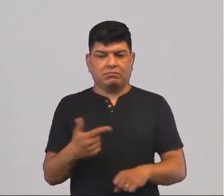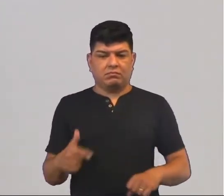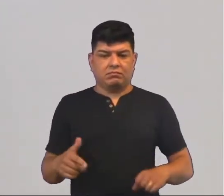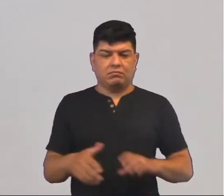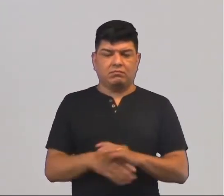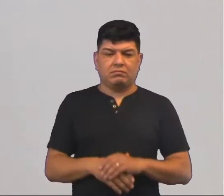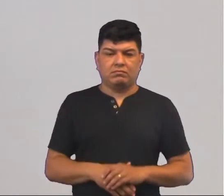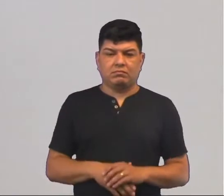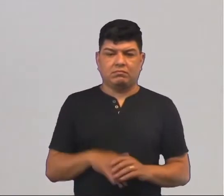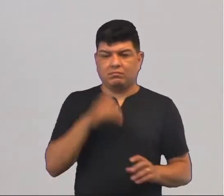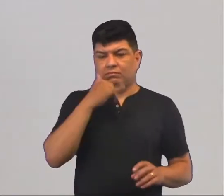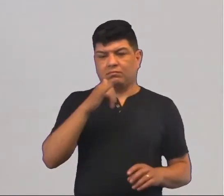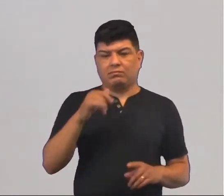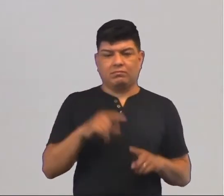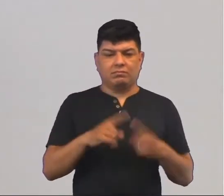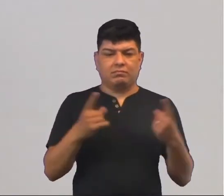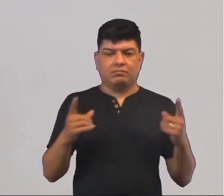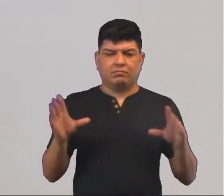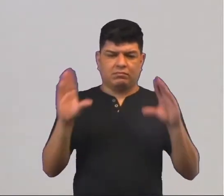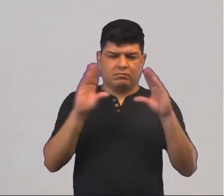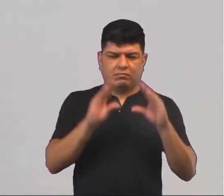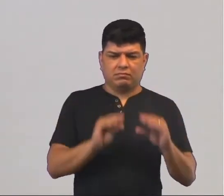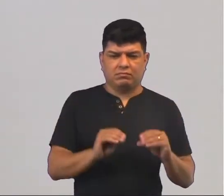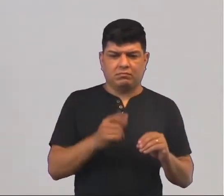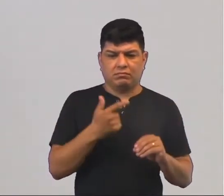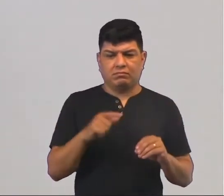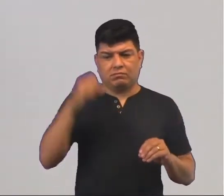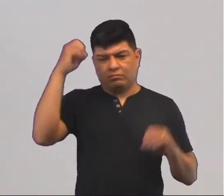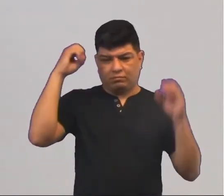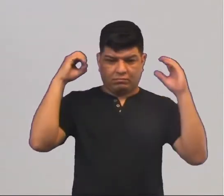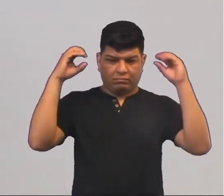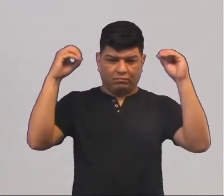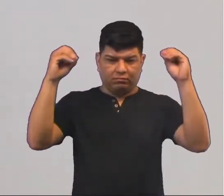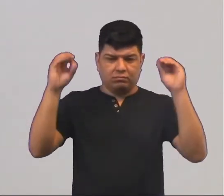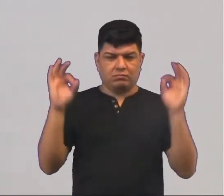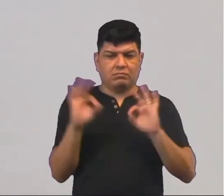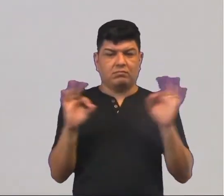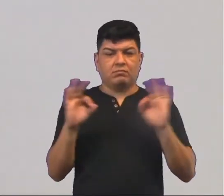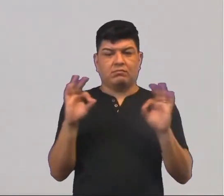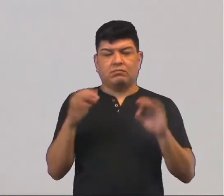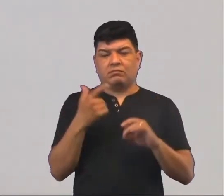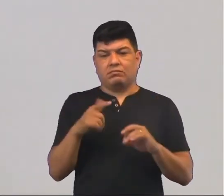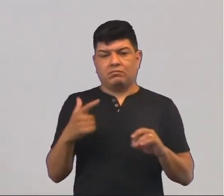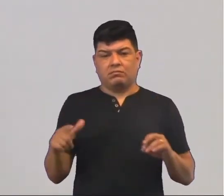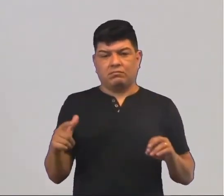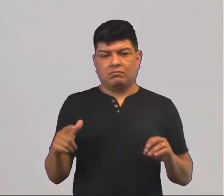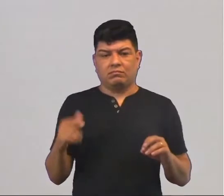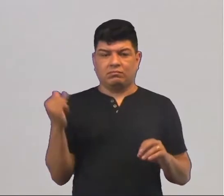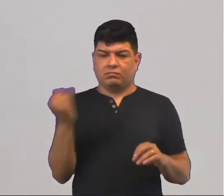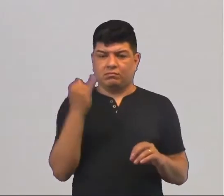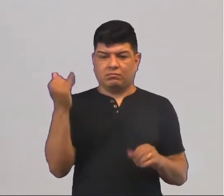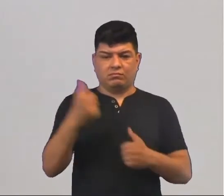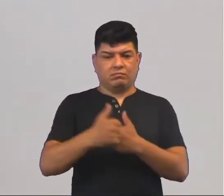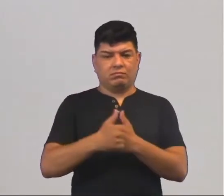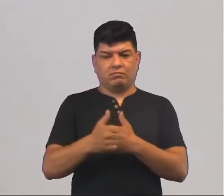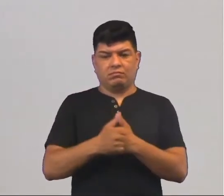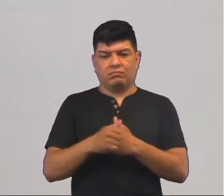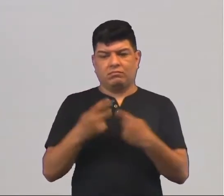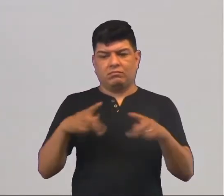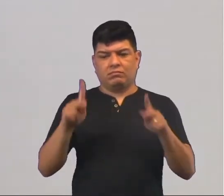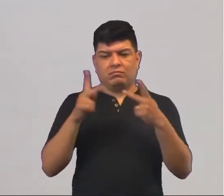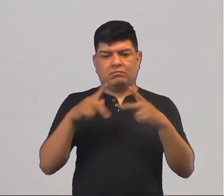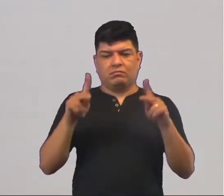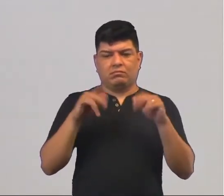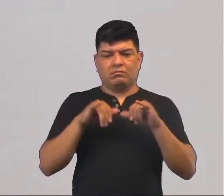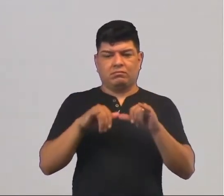passa, tem energia, mas a rua é escura, não tem iluminação pública, não tem nenhum estabelecimento importante perto, um shopping,